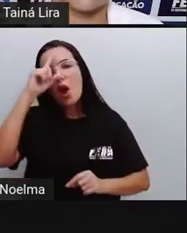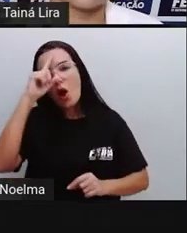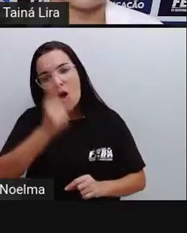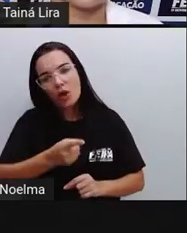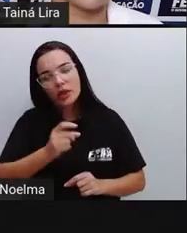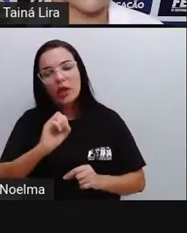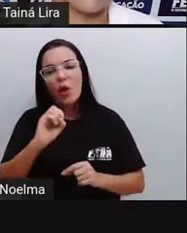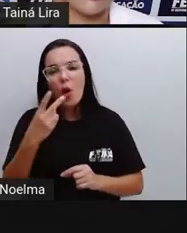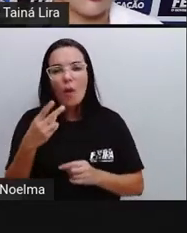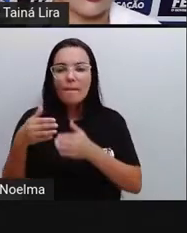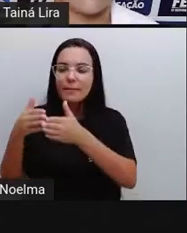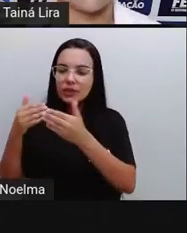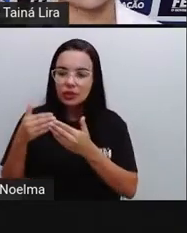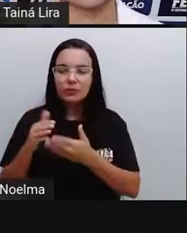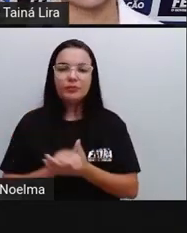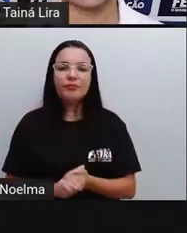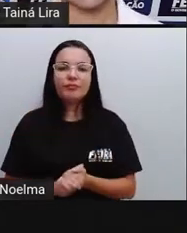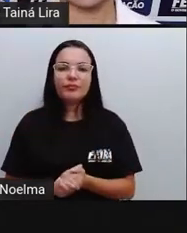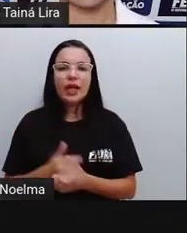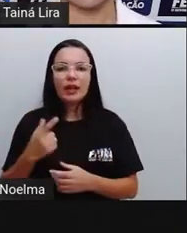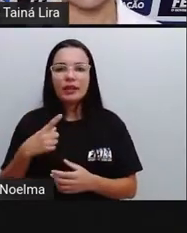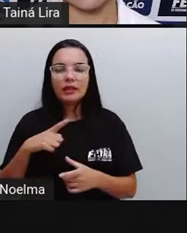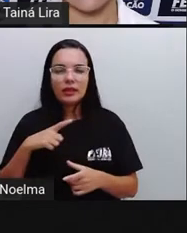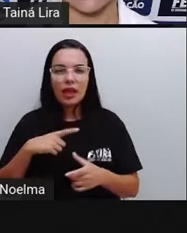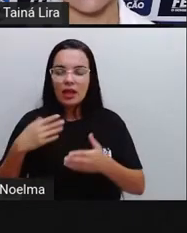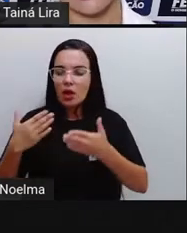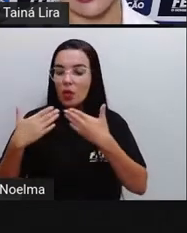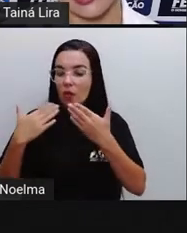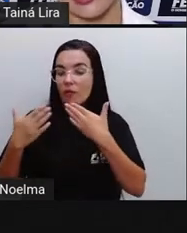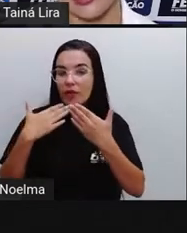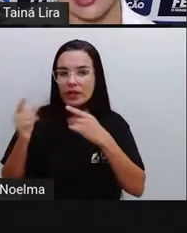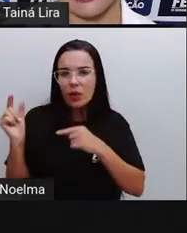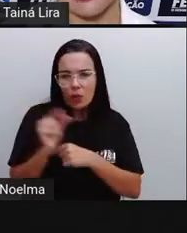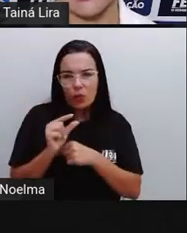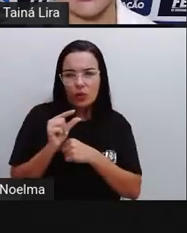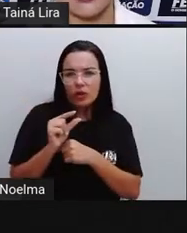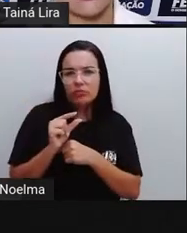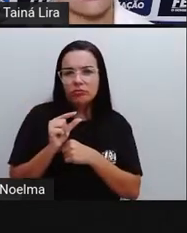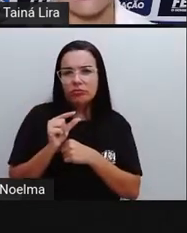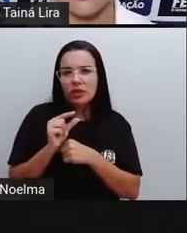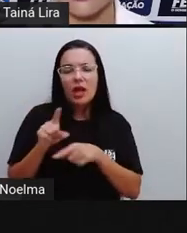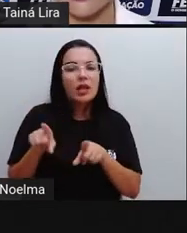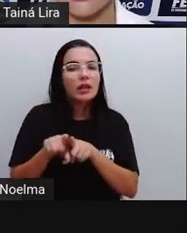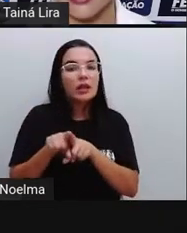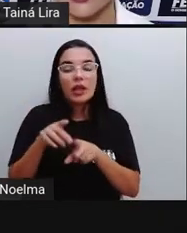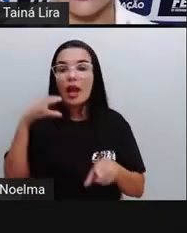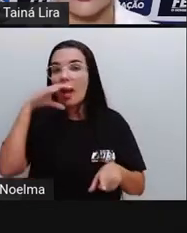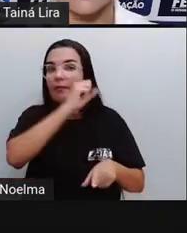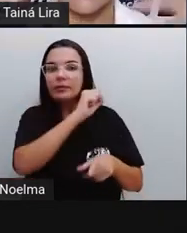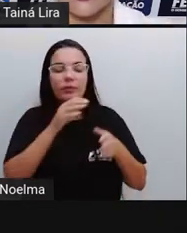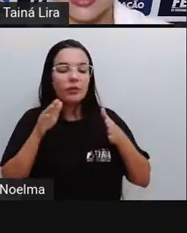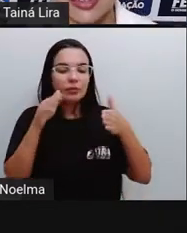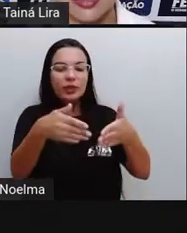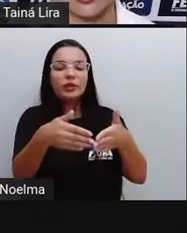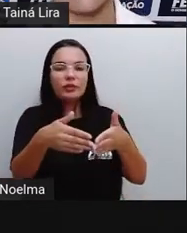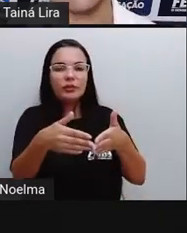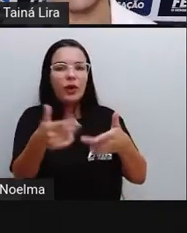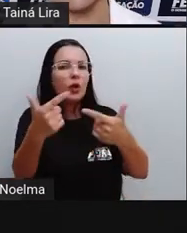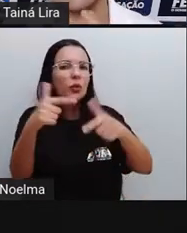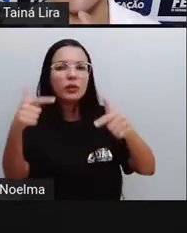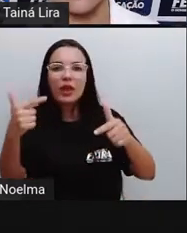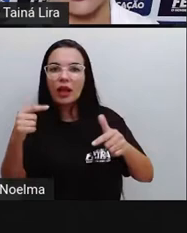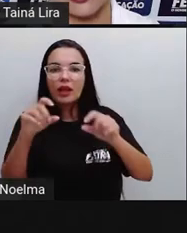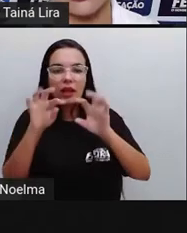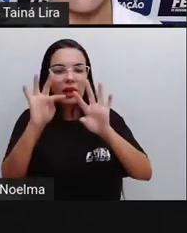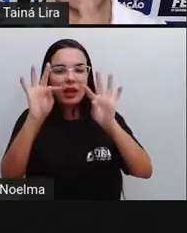diálogos curtos e objetivos. Então, os textos aí publicitários, eles não são textos grandes, enormes.